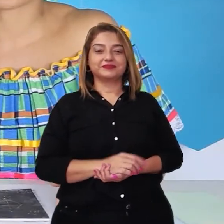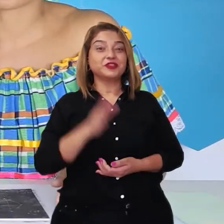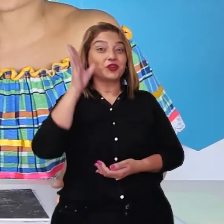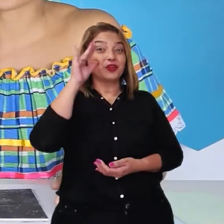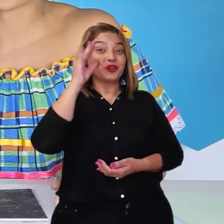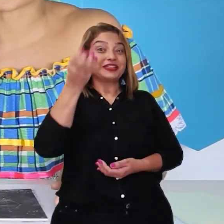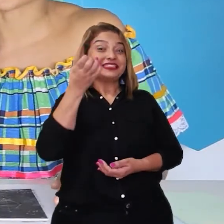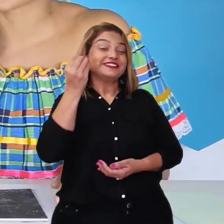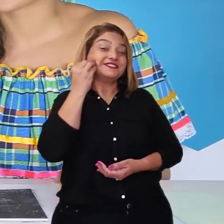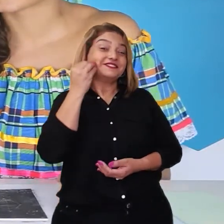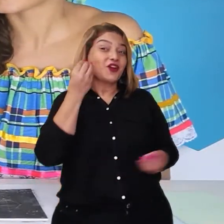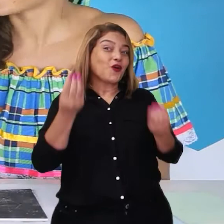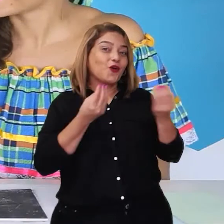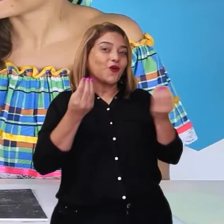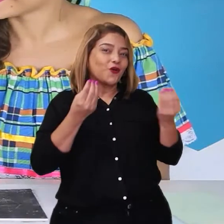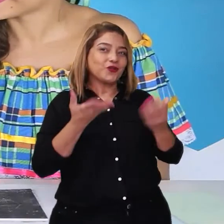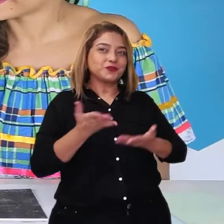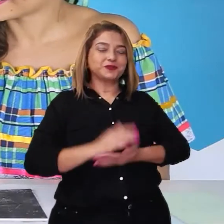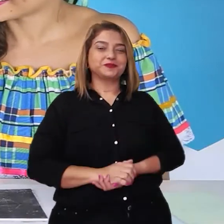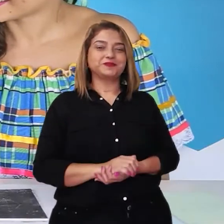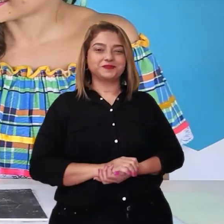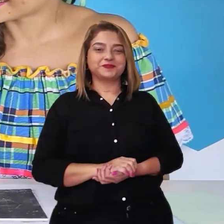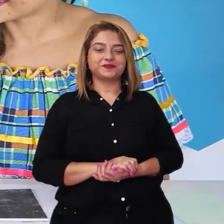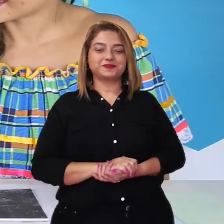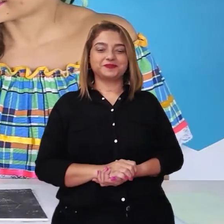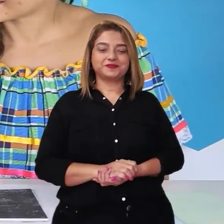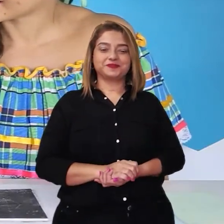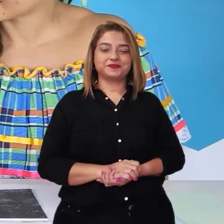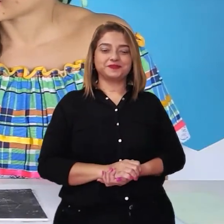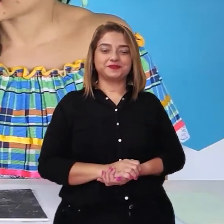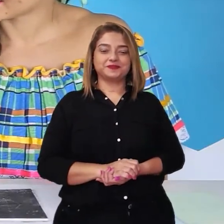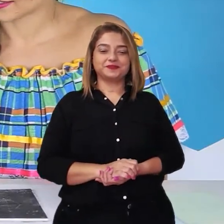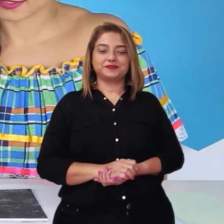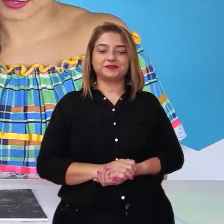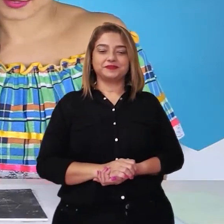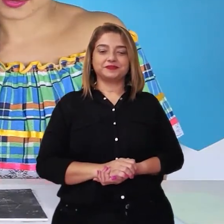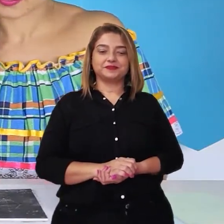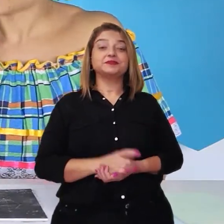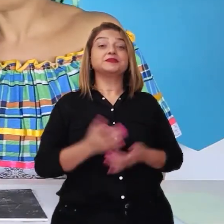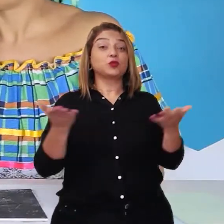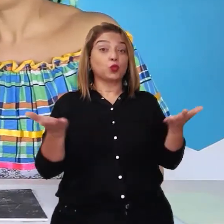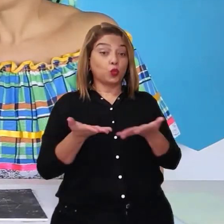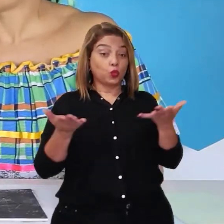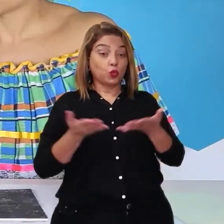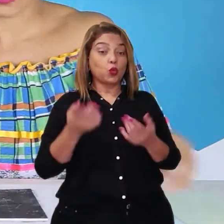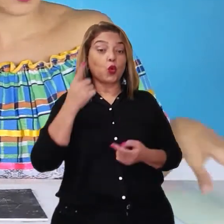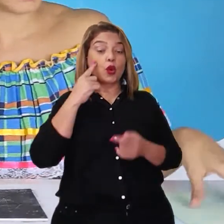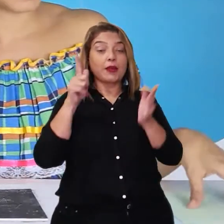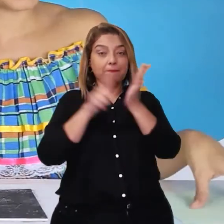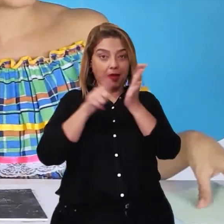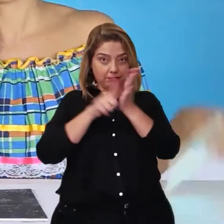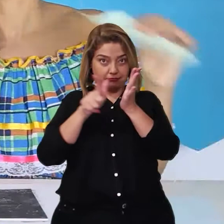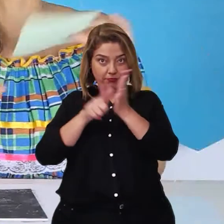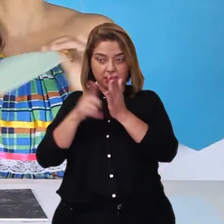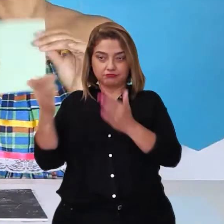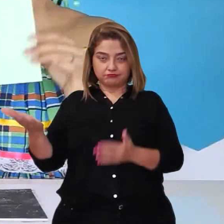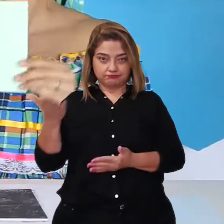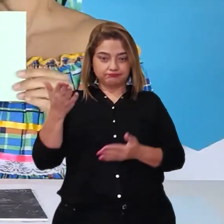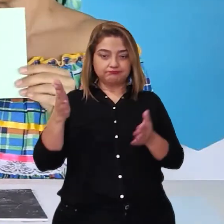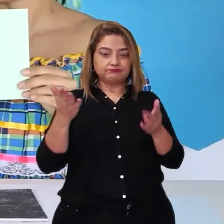Curiosa pra ver o resultado. Vamos lá. Agora a gente vai pegar o nosso bloquinho